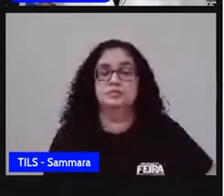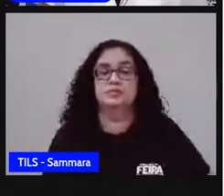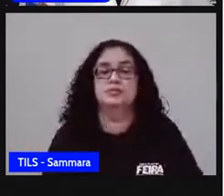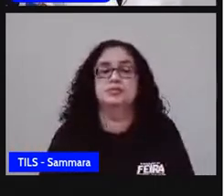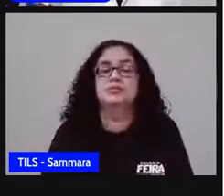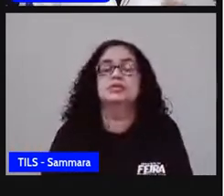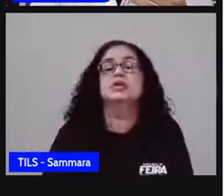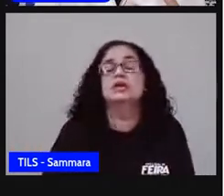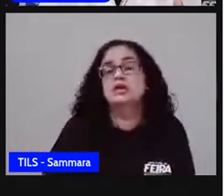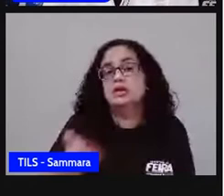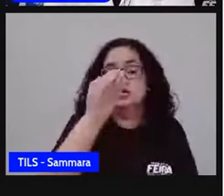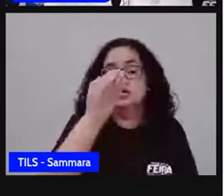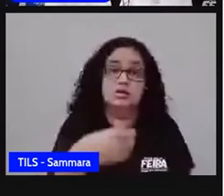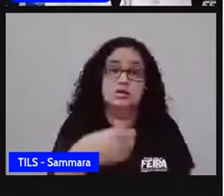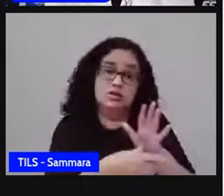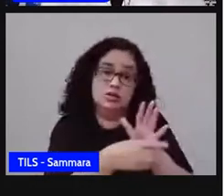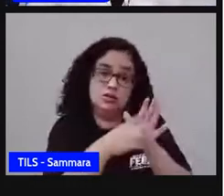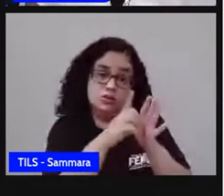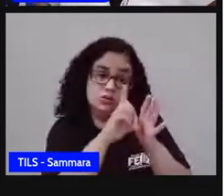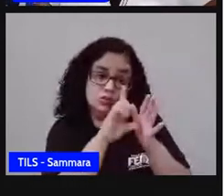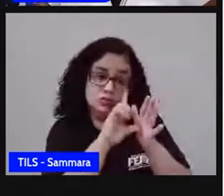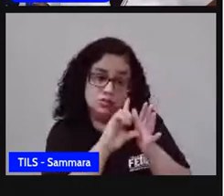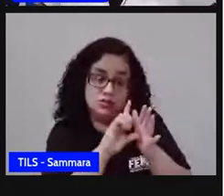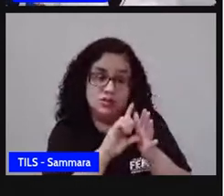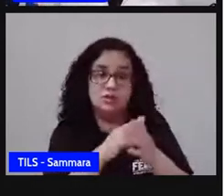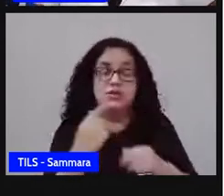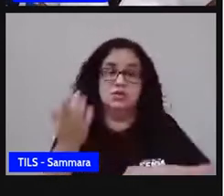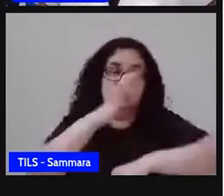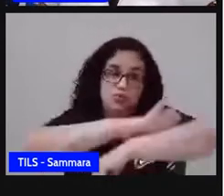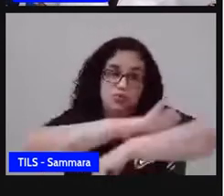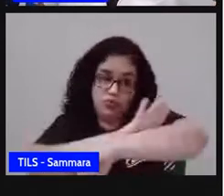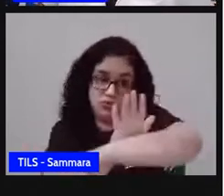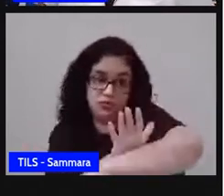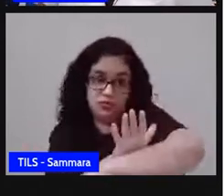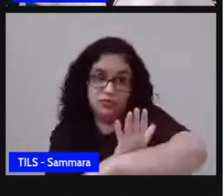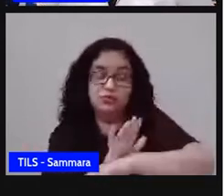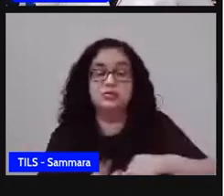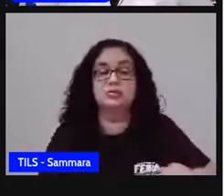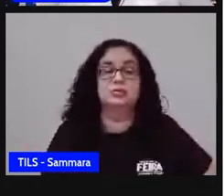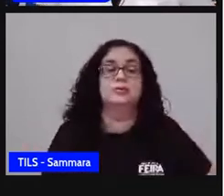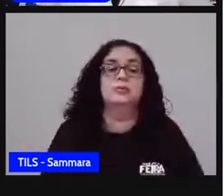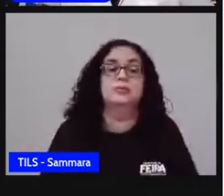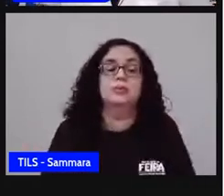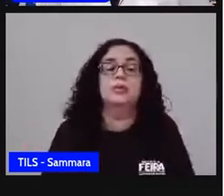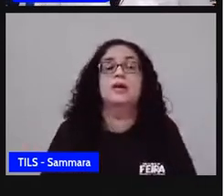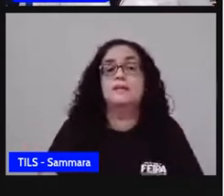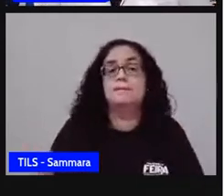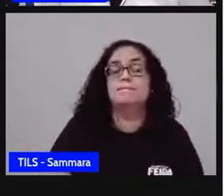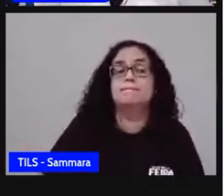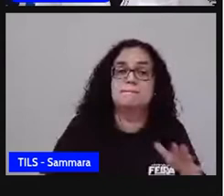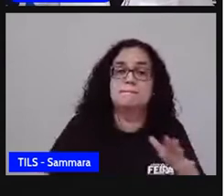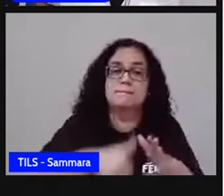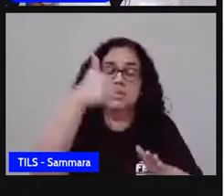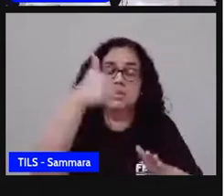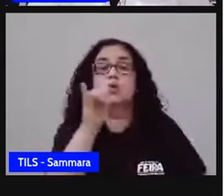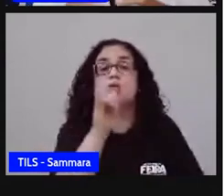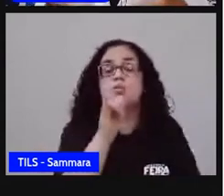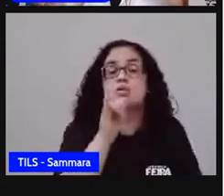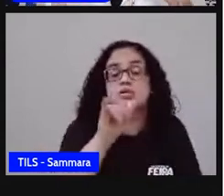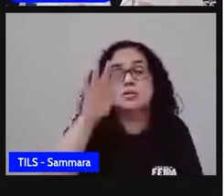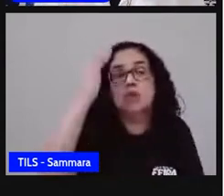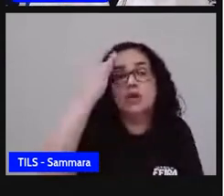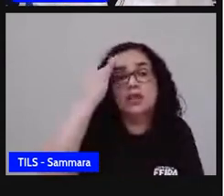Bom, mas eu queria, antes de entrar já na questão do racismo, eu queria trazer primeiro um exemplo, para a gente